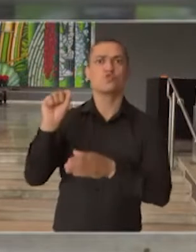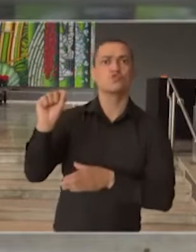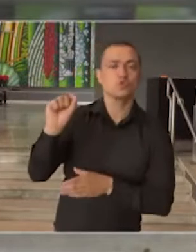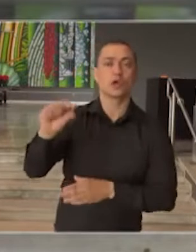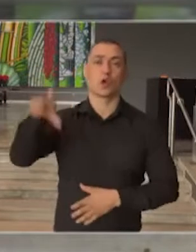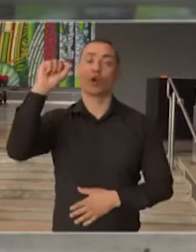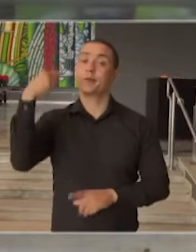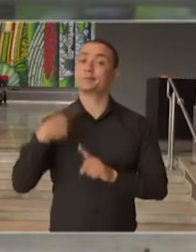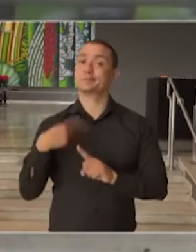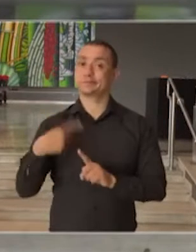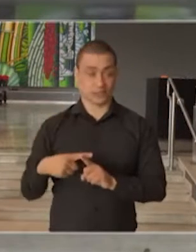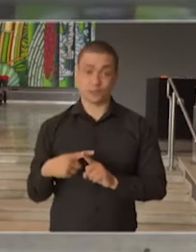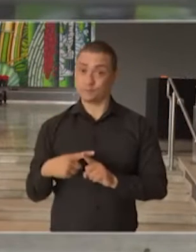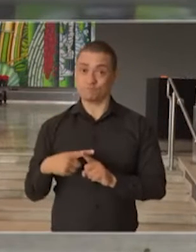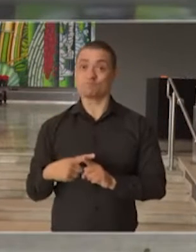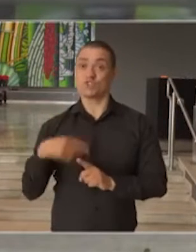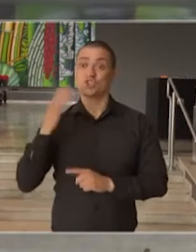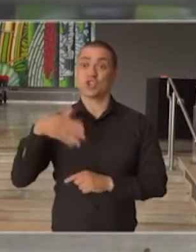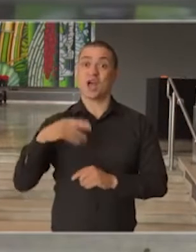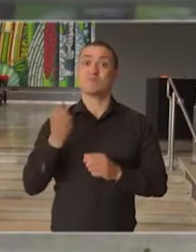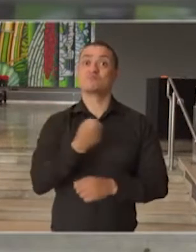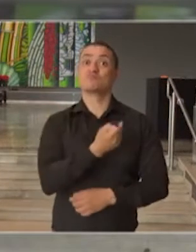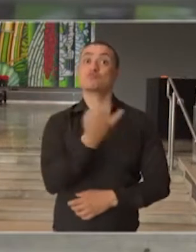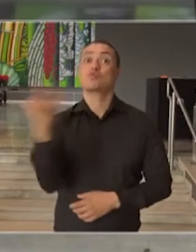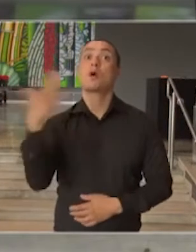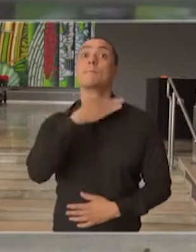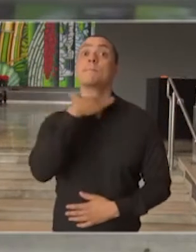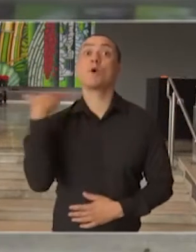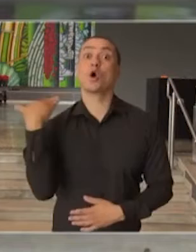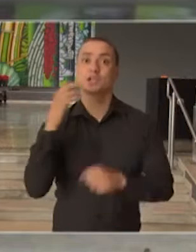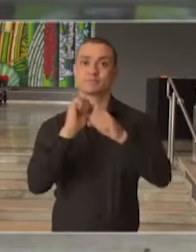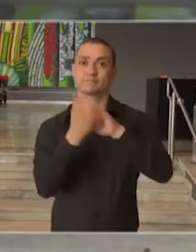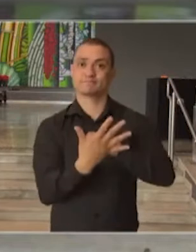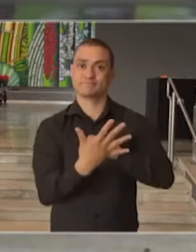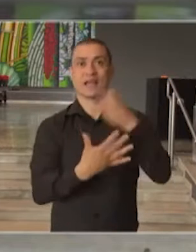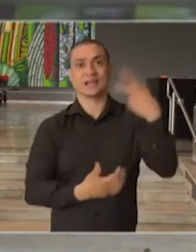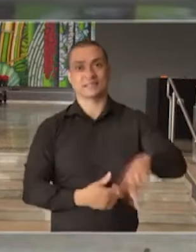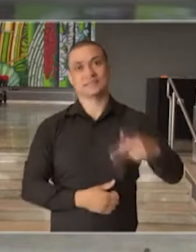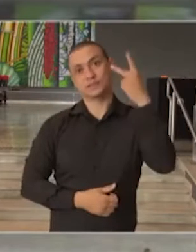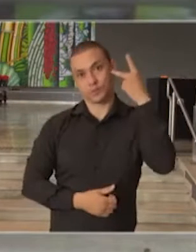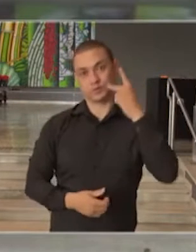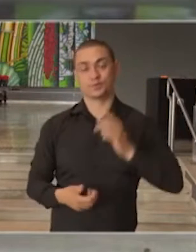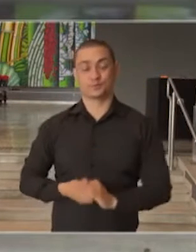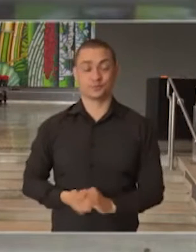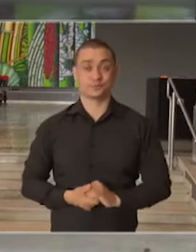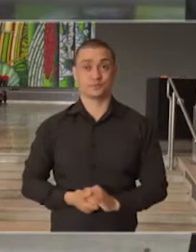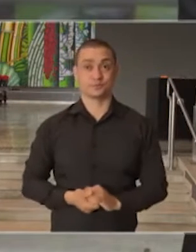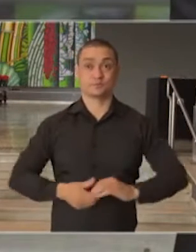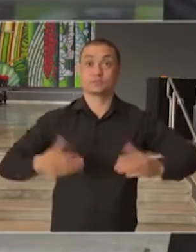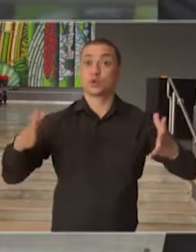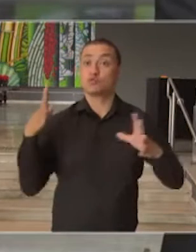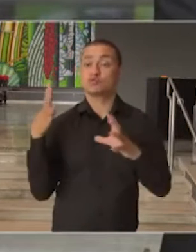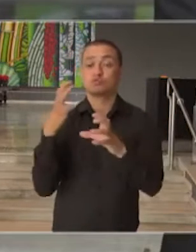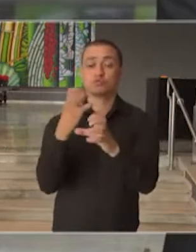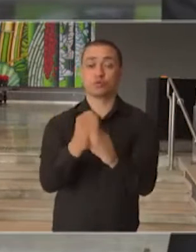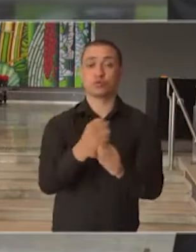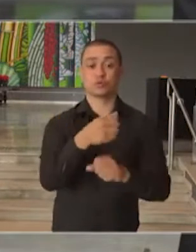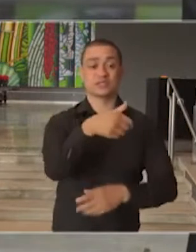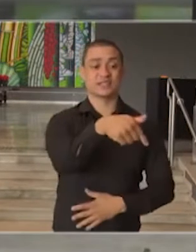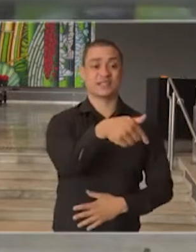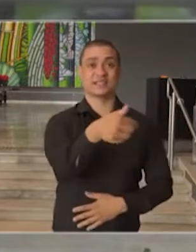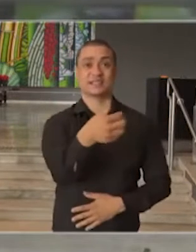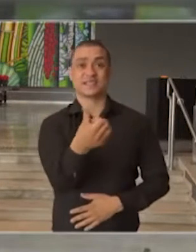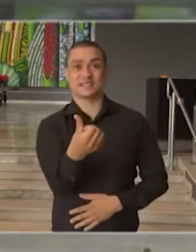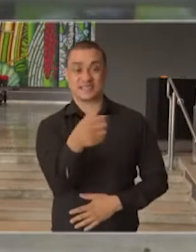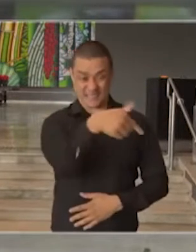levou em consideração a incidência de óbitos de coronavírus no estado de São Paulo. Um total de 77